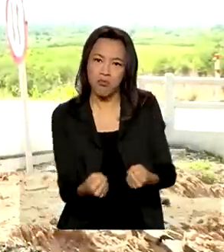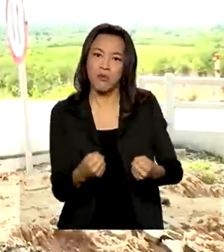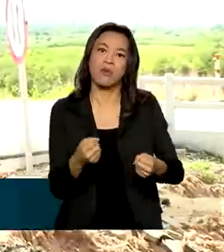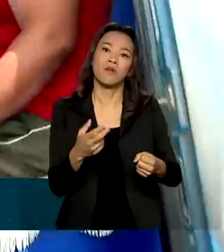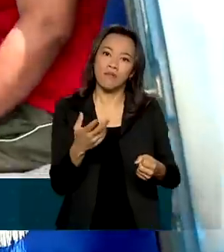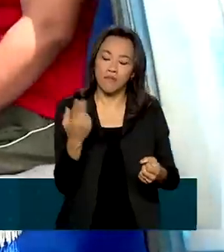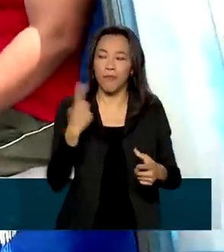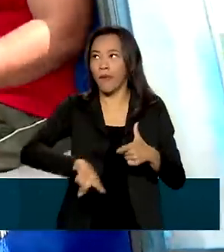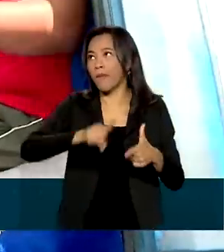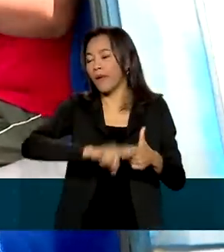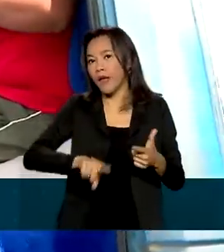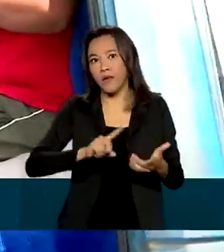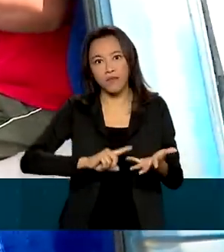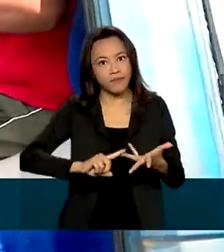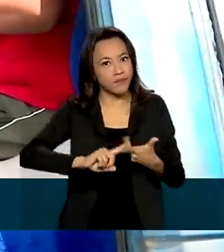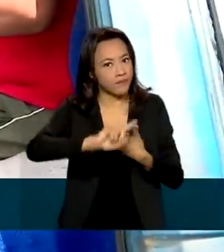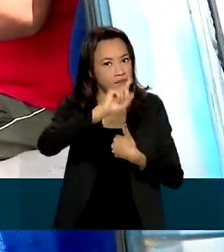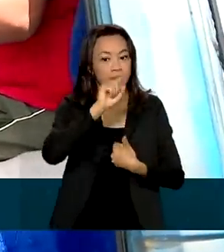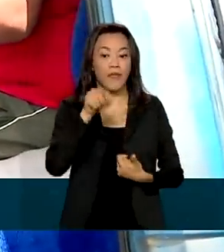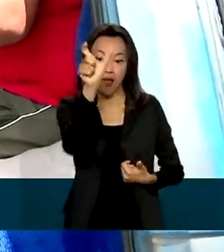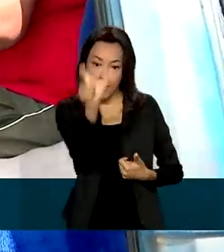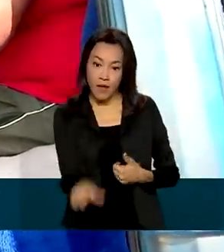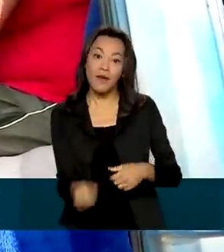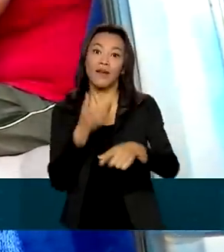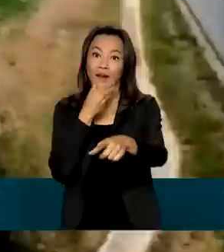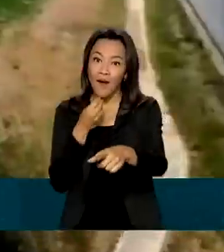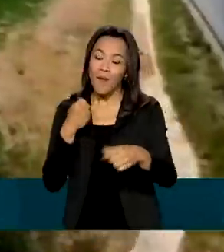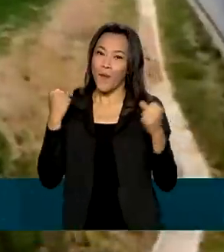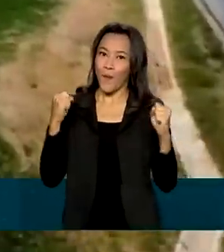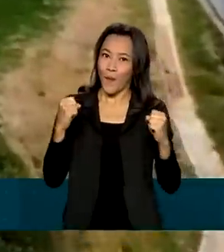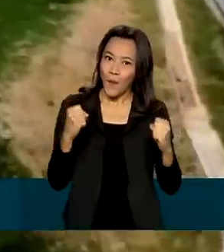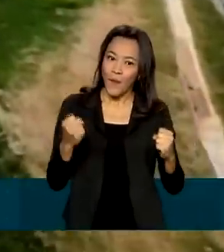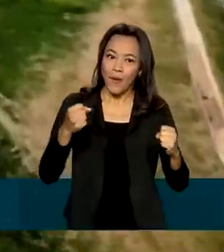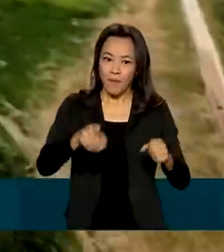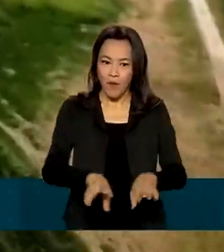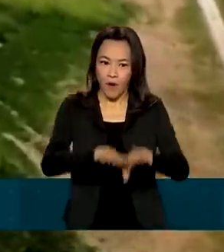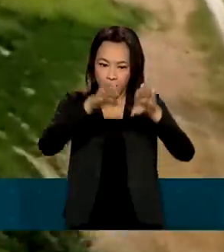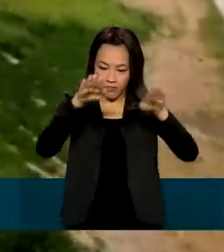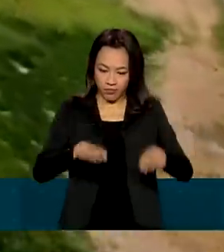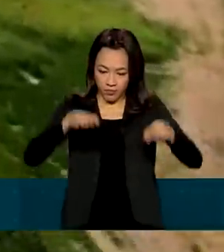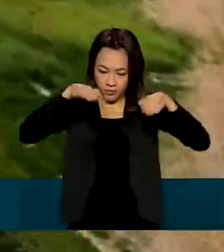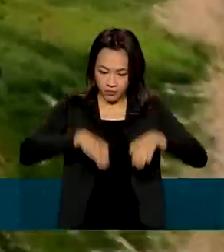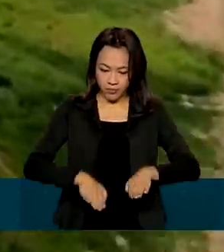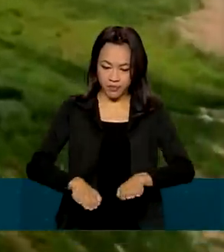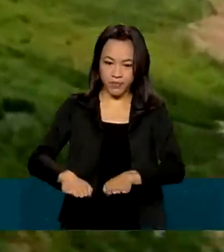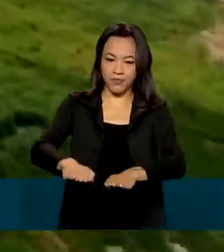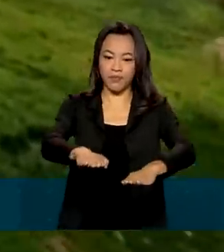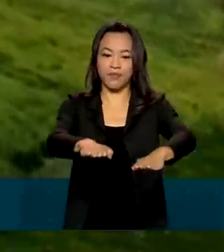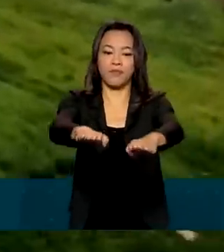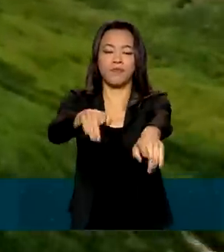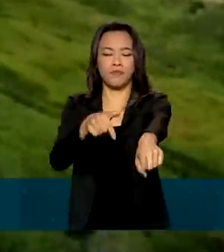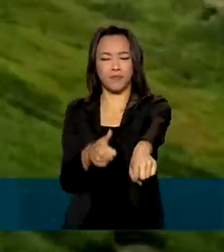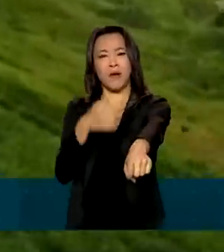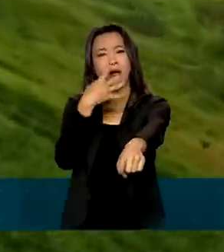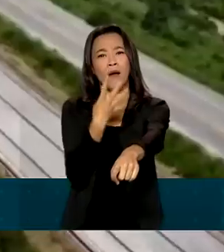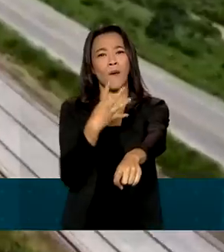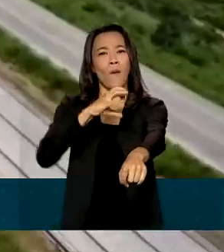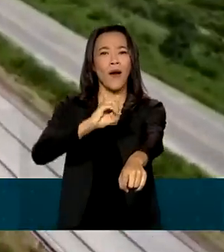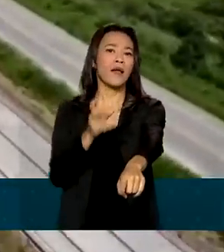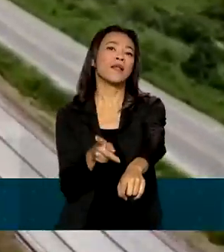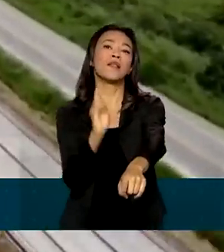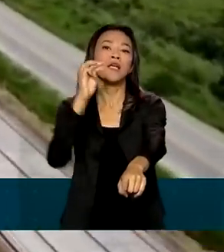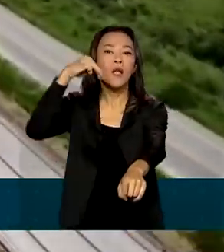aí aparecem. José Vila me vai ser um dos beneficiados pela duplicação de 40 quilômetros da BR-101,